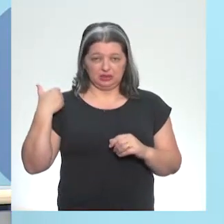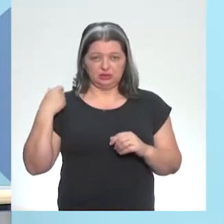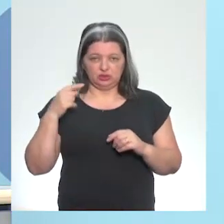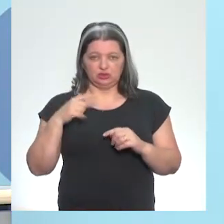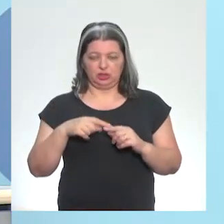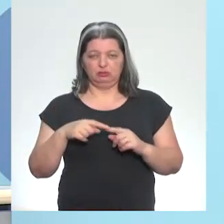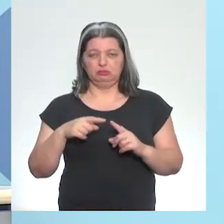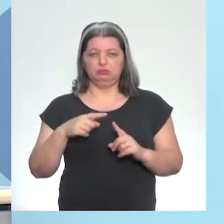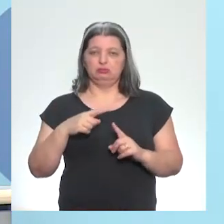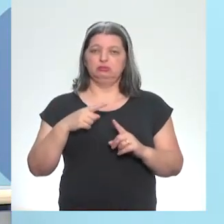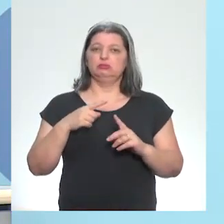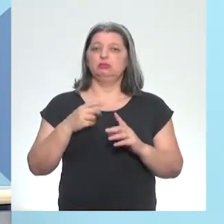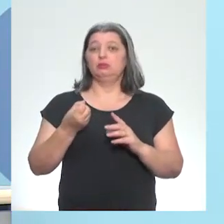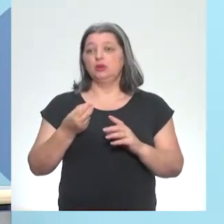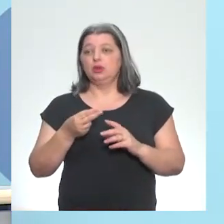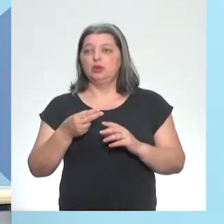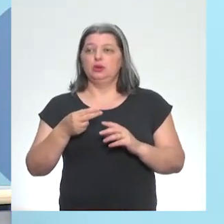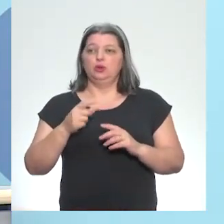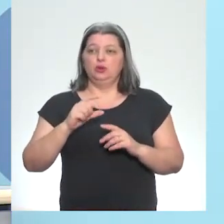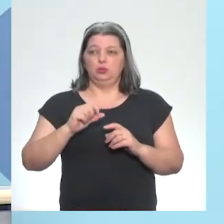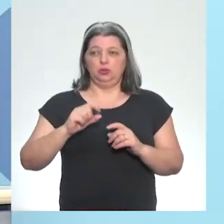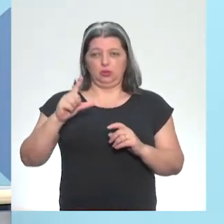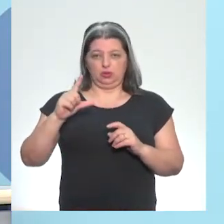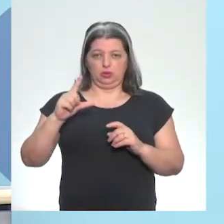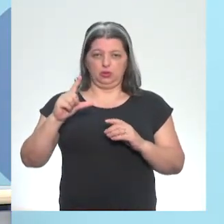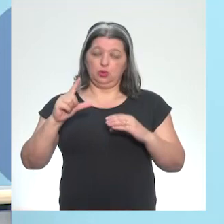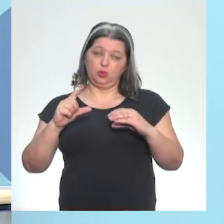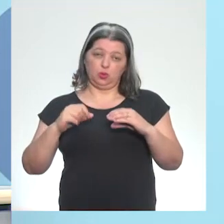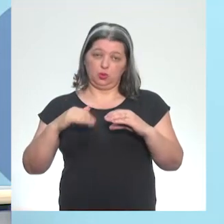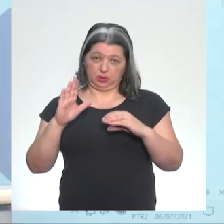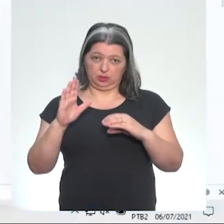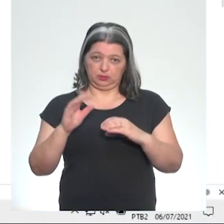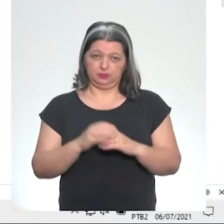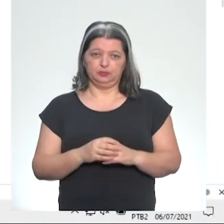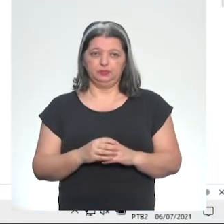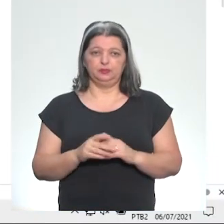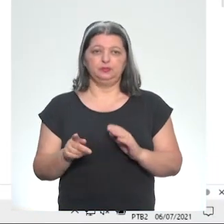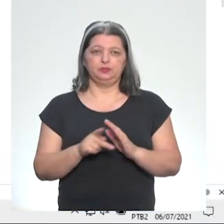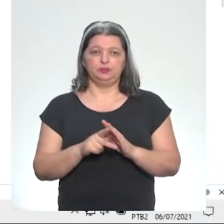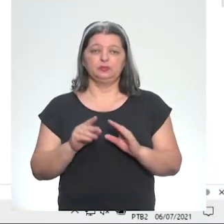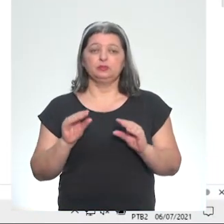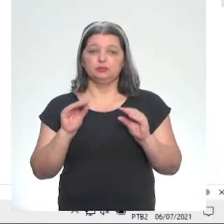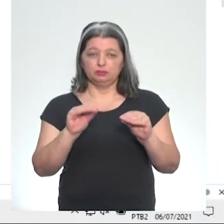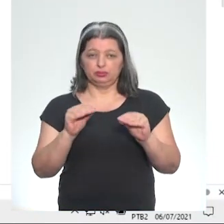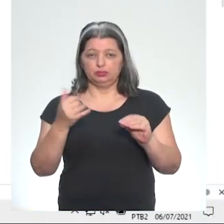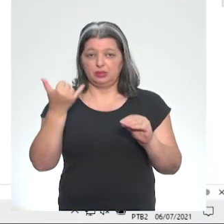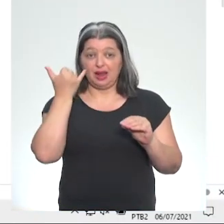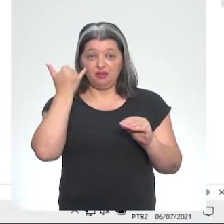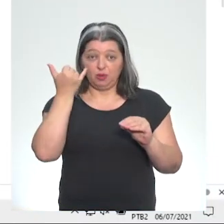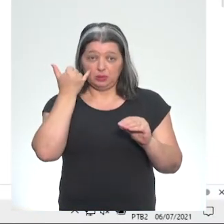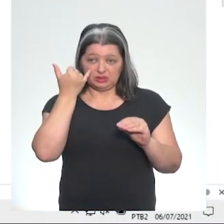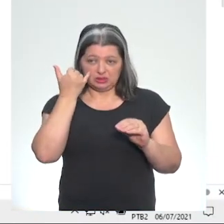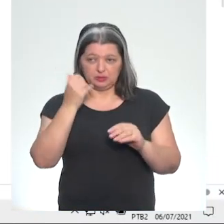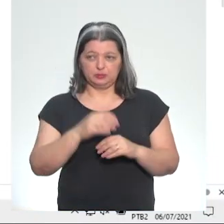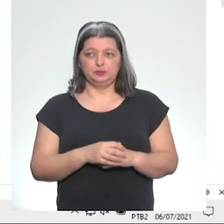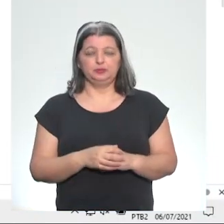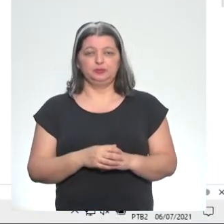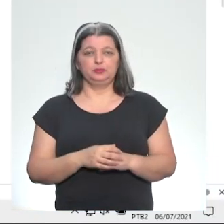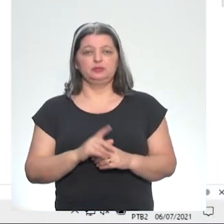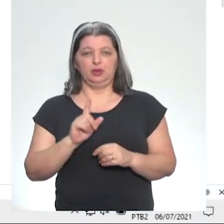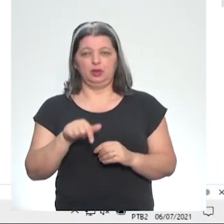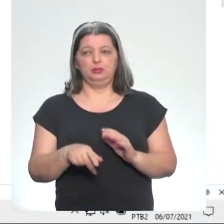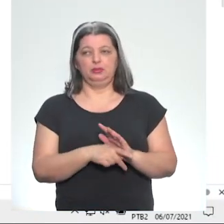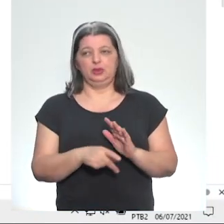sinal de maior ou igual a 25, print, quer dizer, a informação que você vai me devolver é que eu sou cringe.